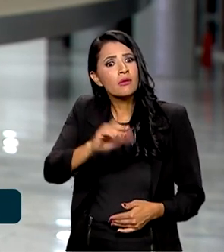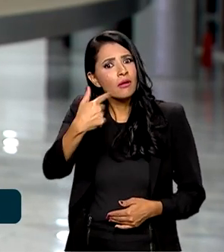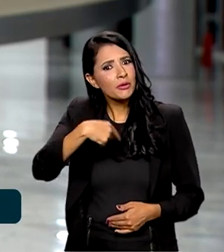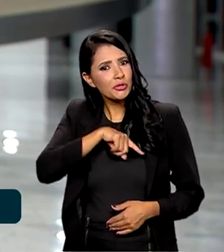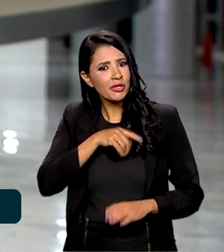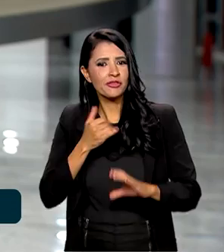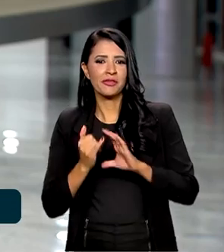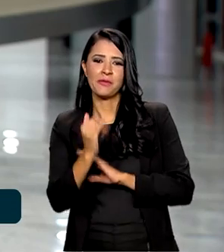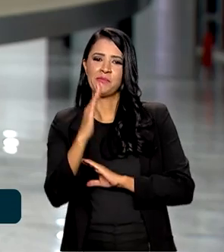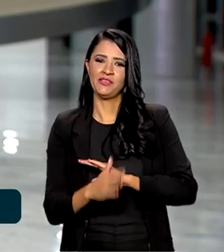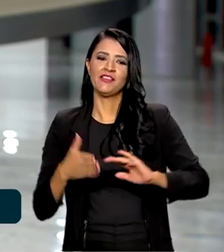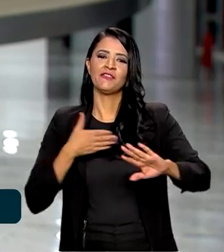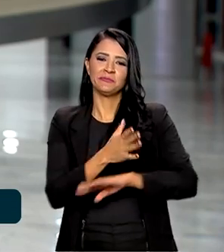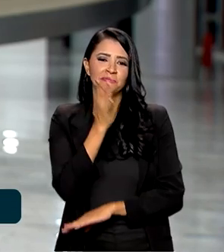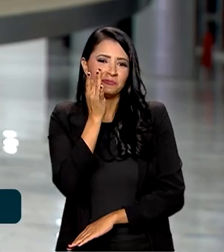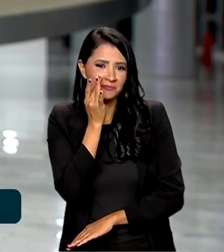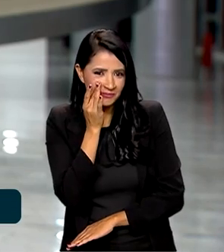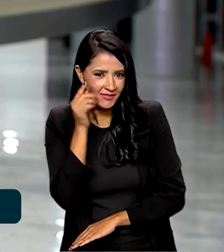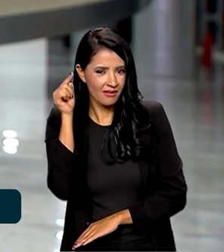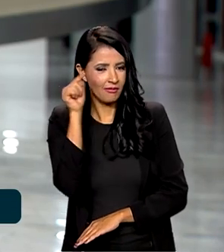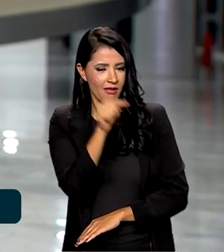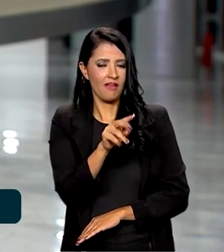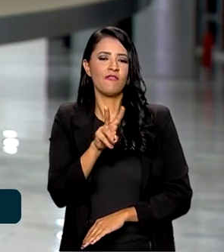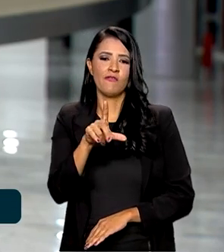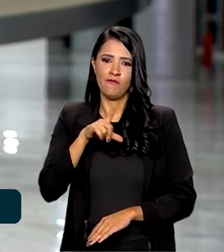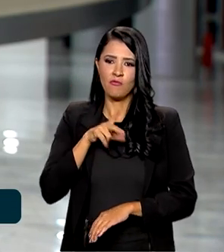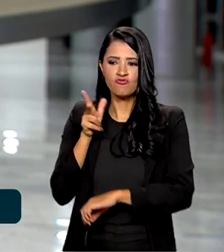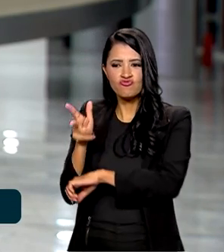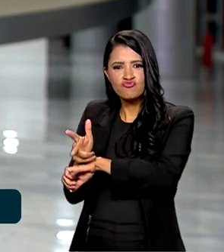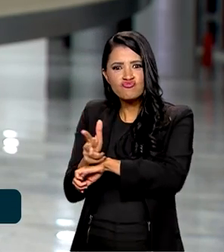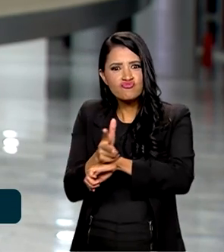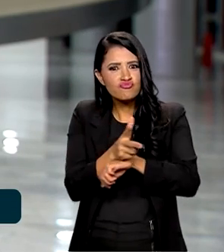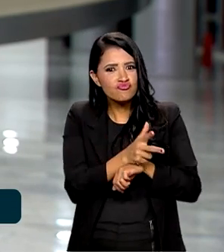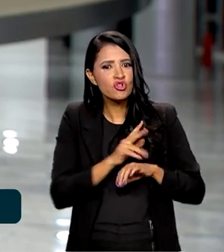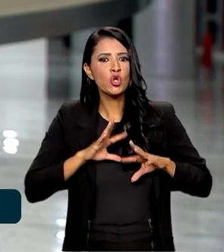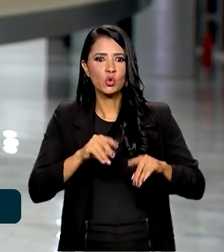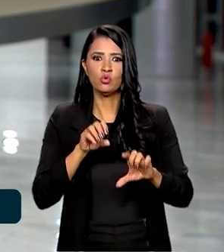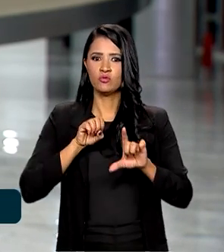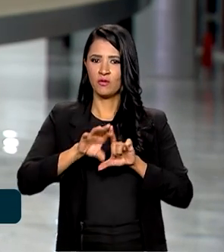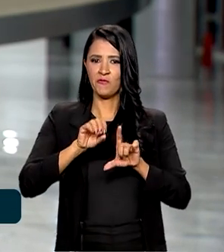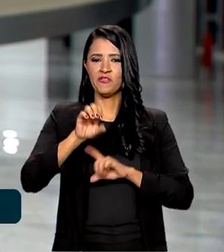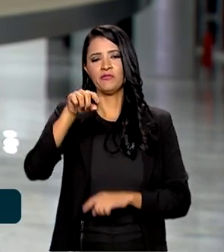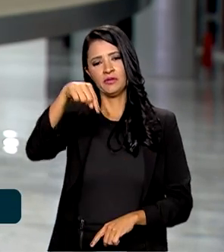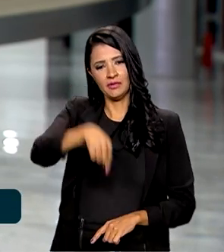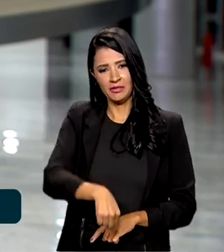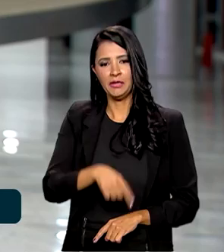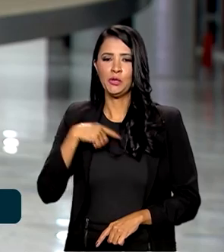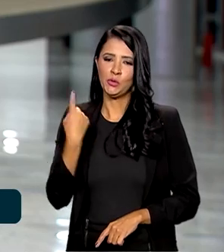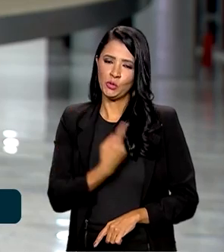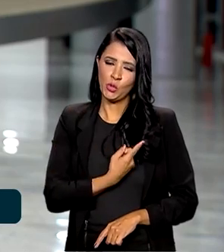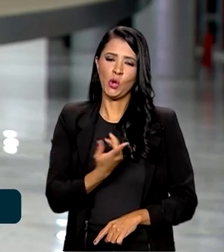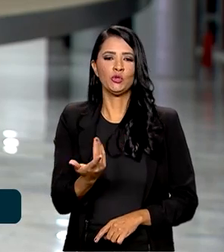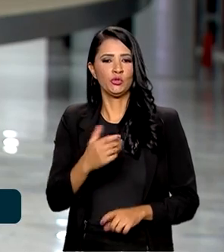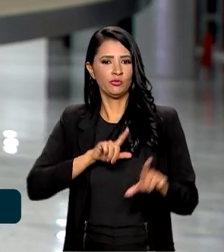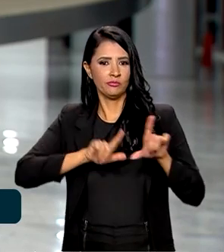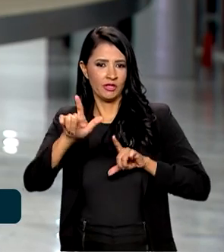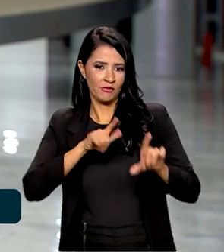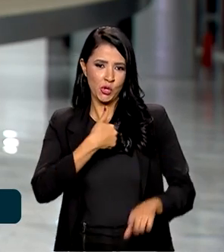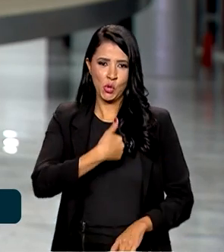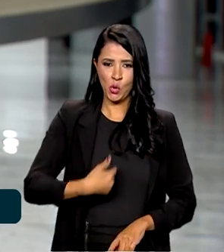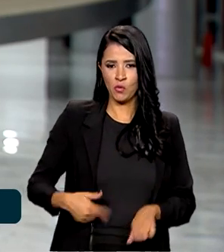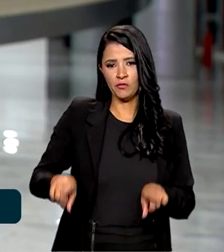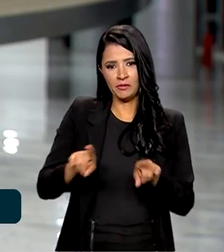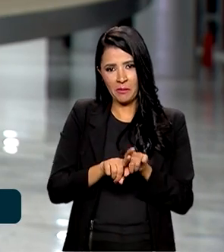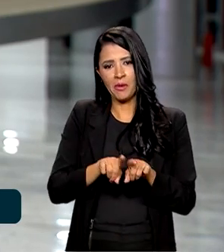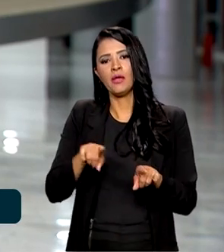EBC vamos estar lá em Belém, vamos transmitir esses eventos ao vivo aqui no nosso Canal Gov e também pelas